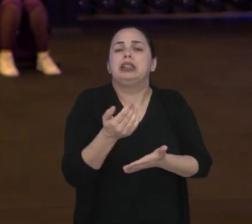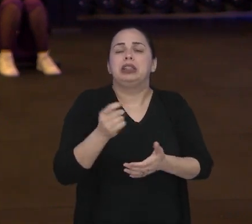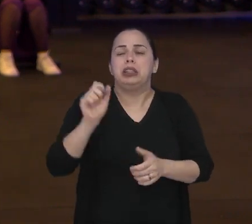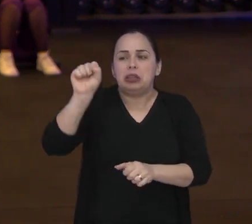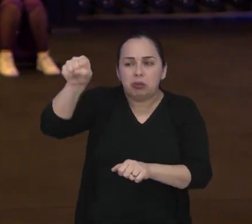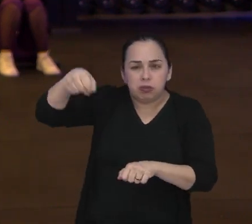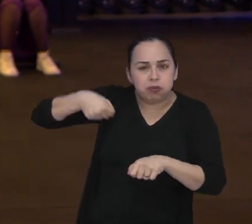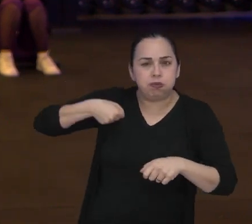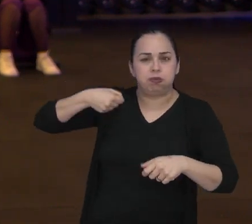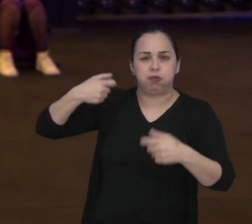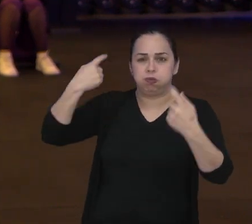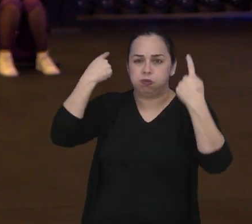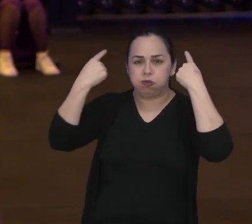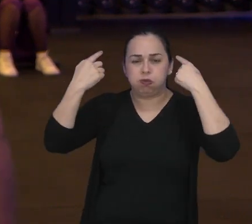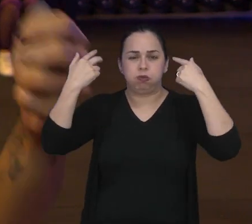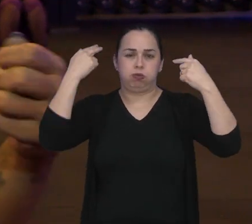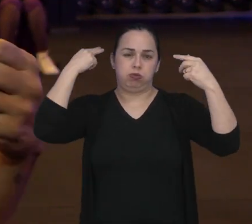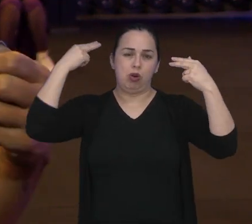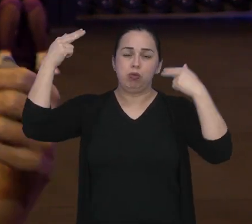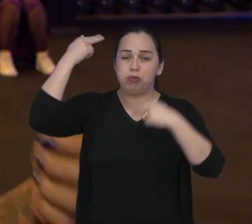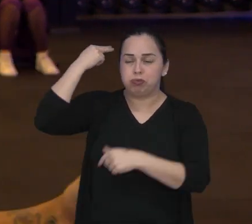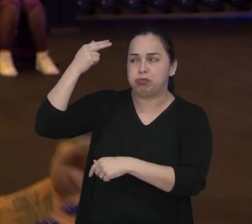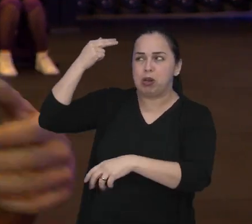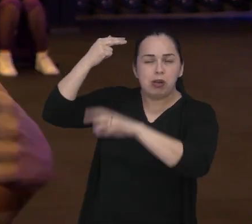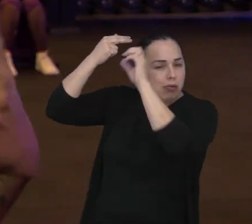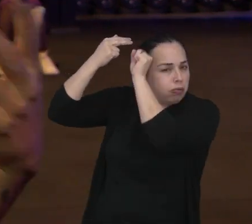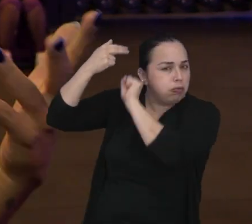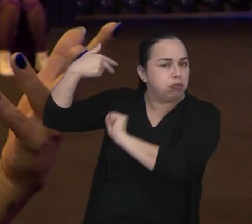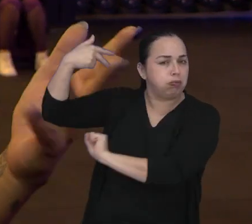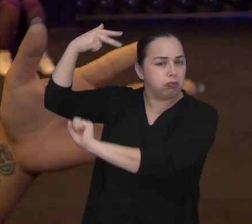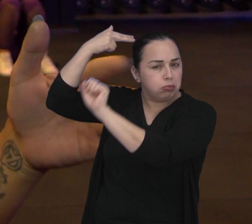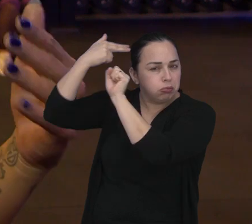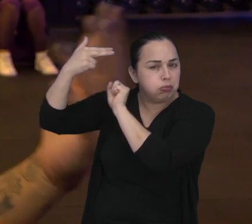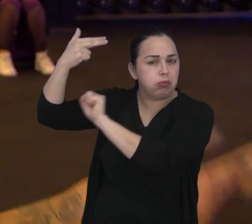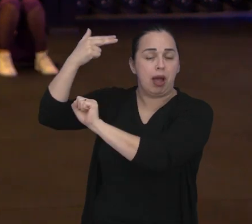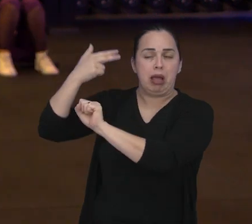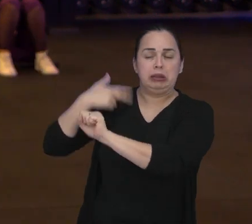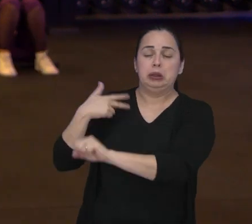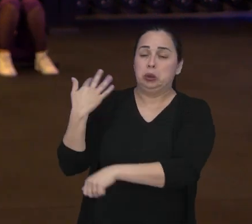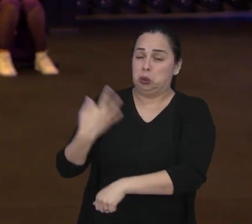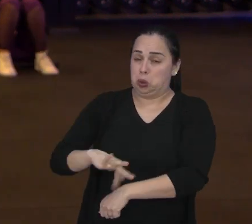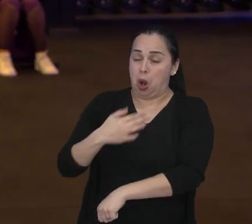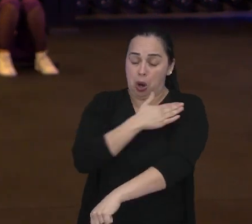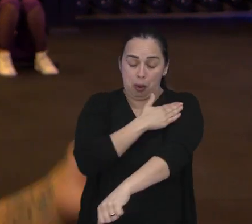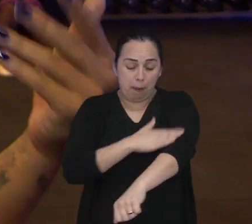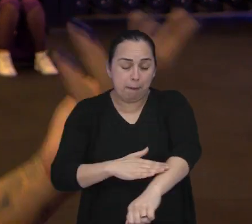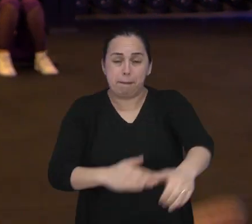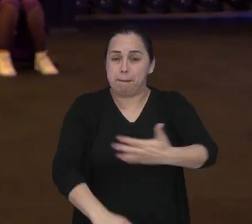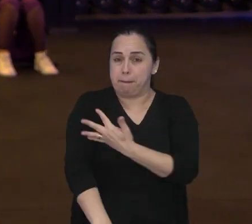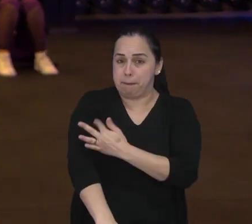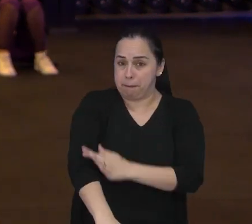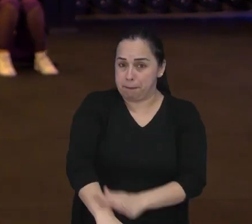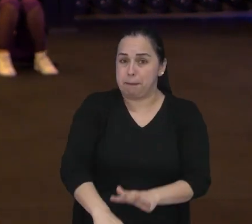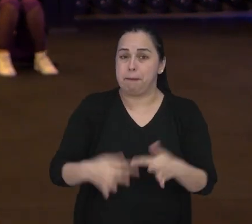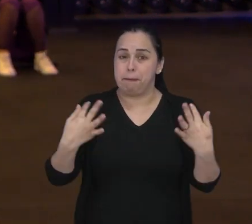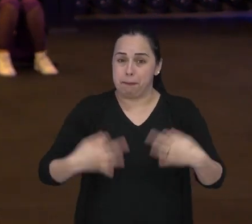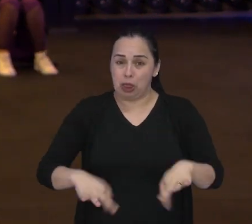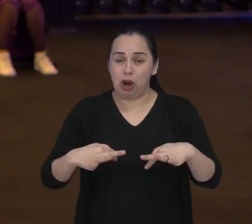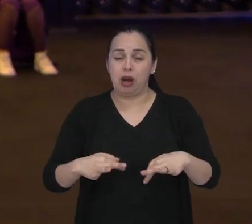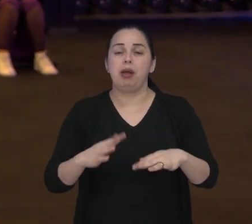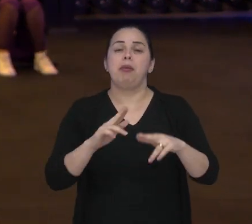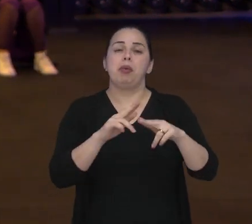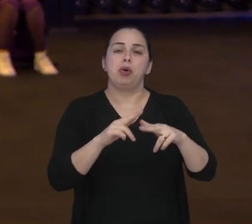Principalmente braços de escova, de secador. E essas dores me incomodavam muito. Eu procurei um médico